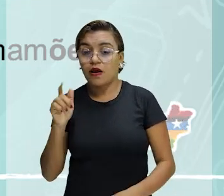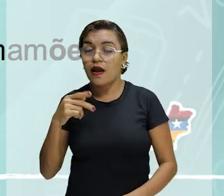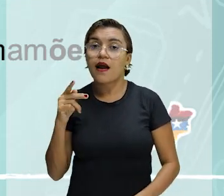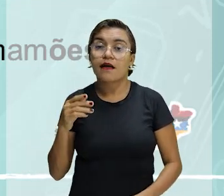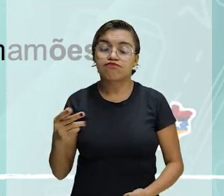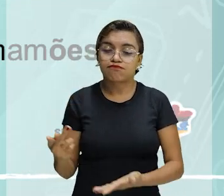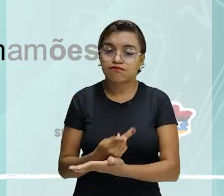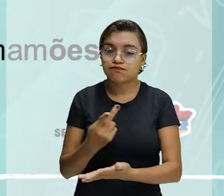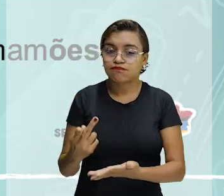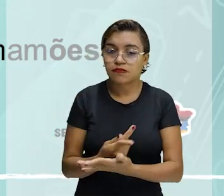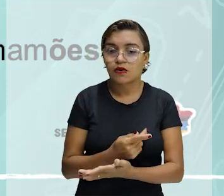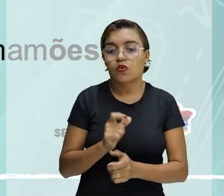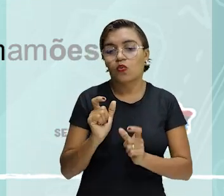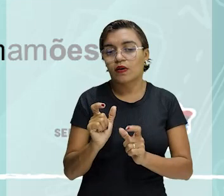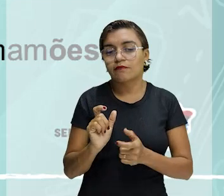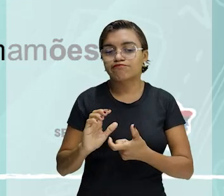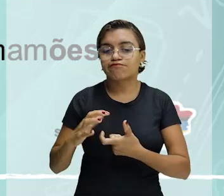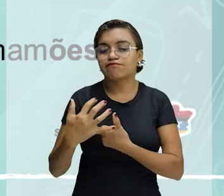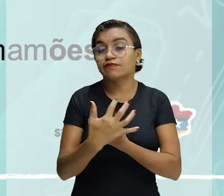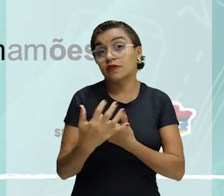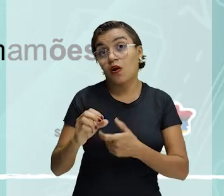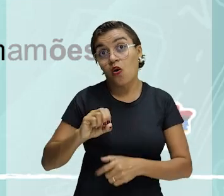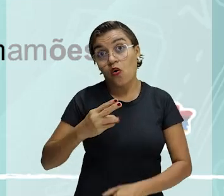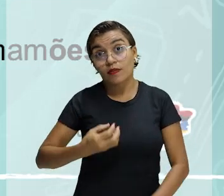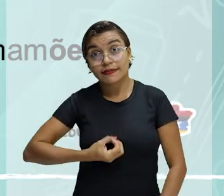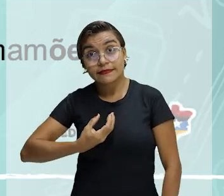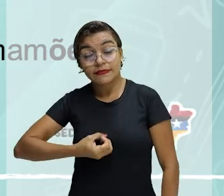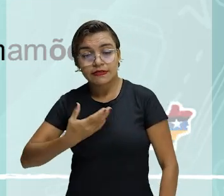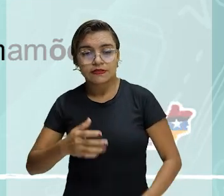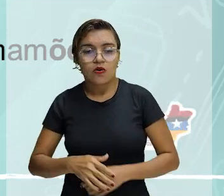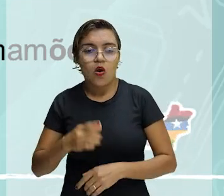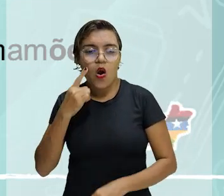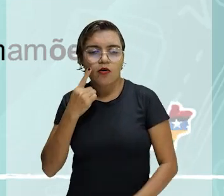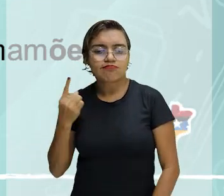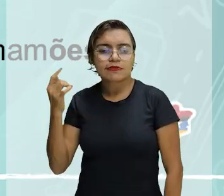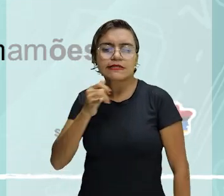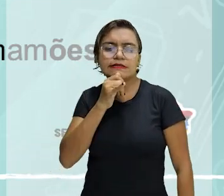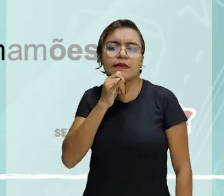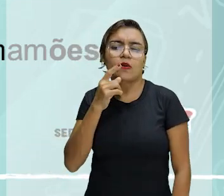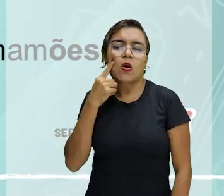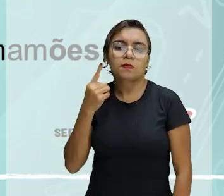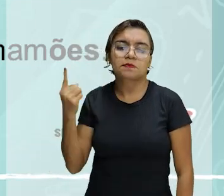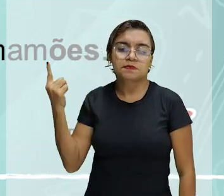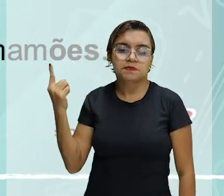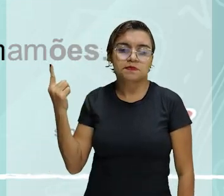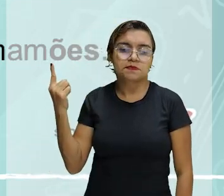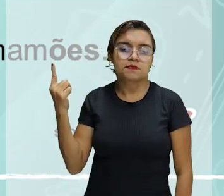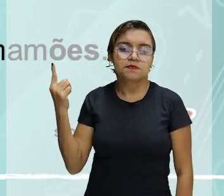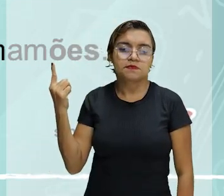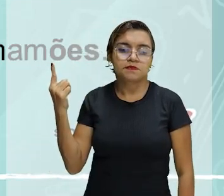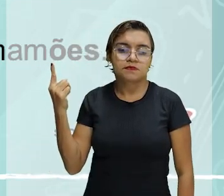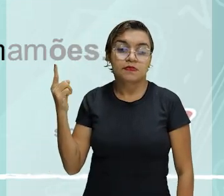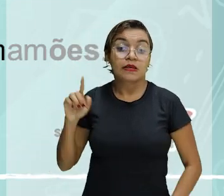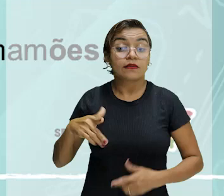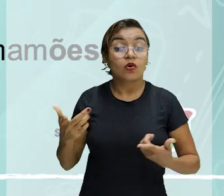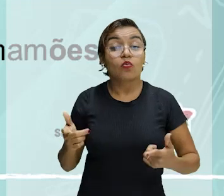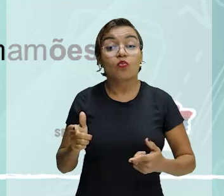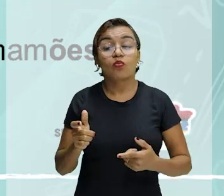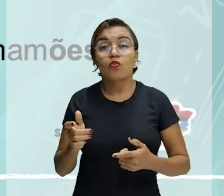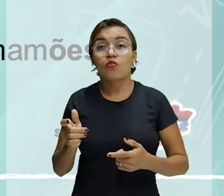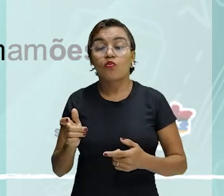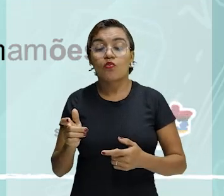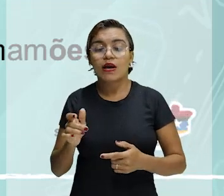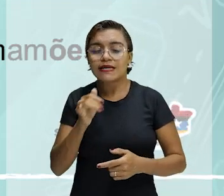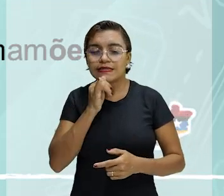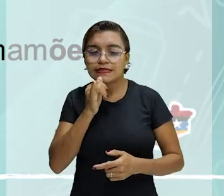expressão. Exemplo. Meio no lugar de meia. Vir no lugar de ver. Por fim, o barbarismo morfológico implica no